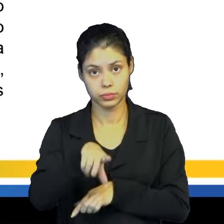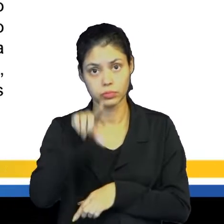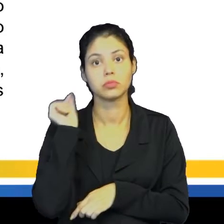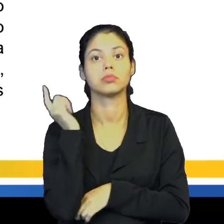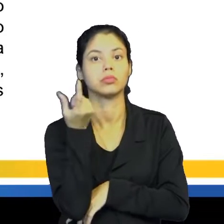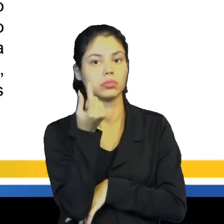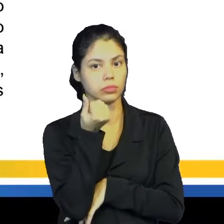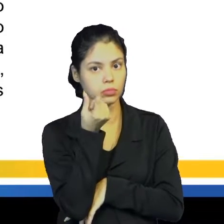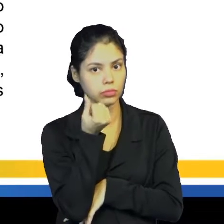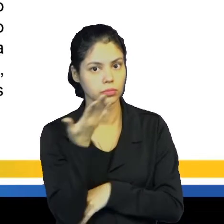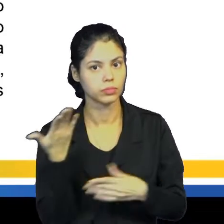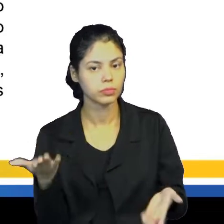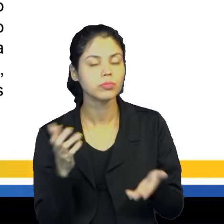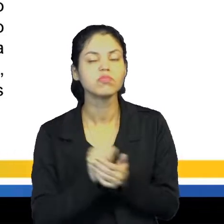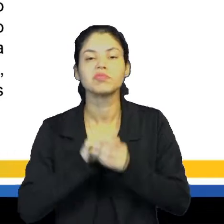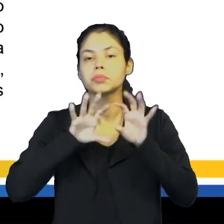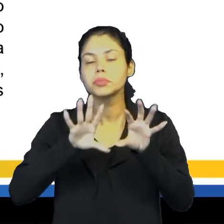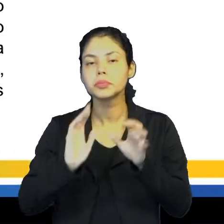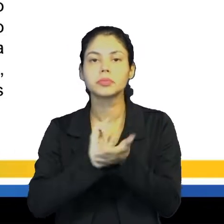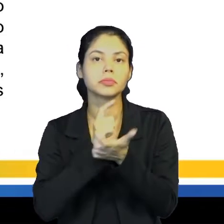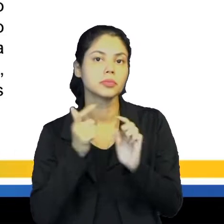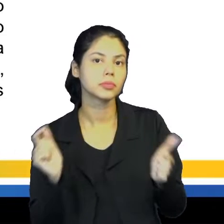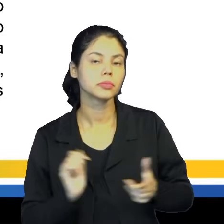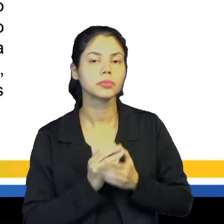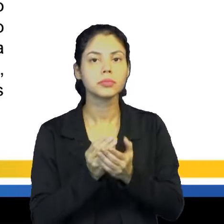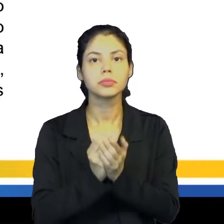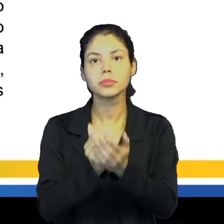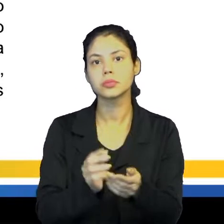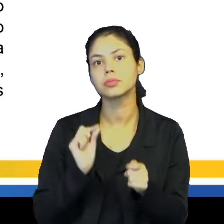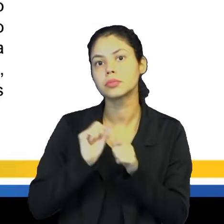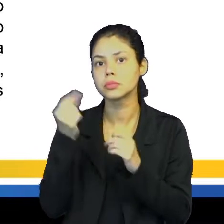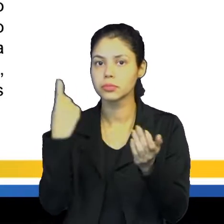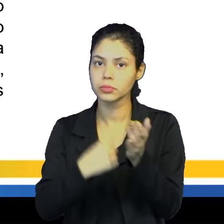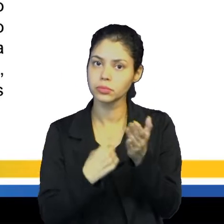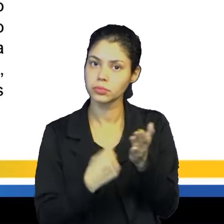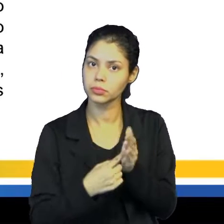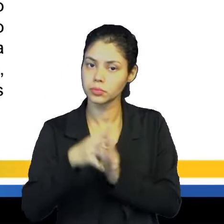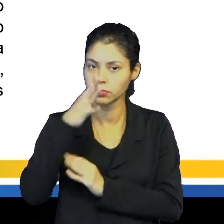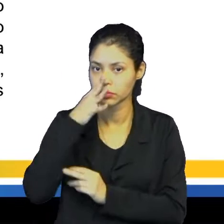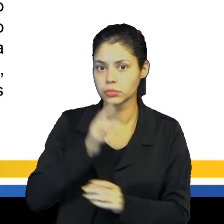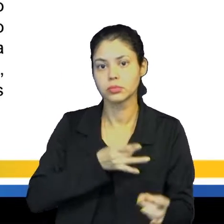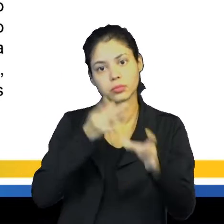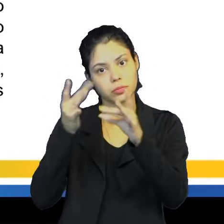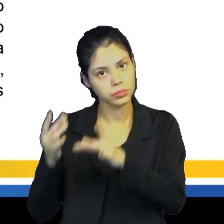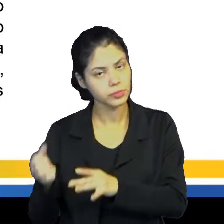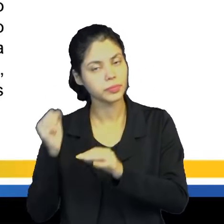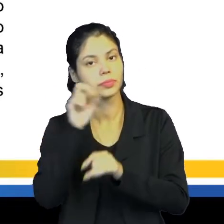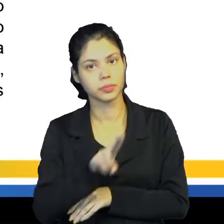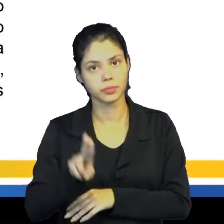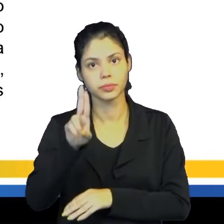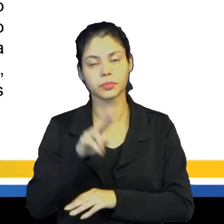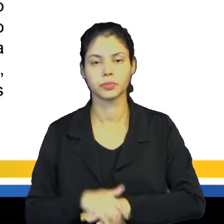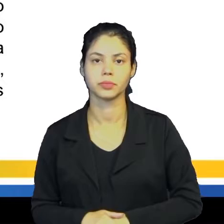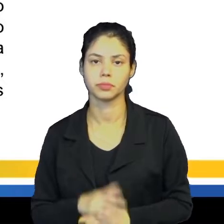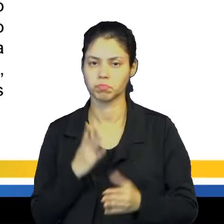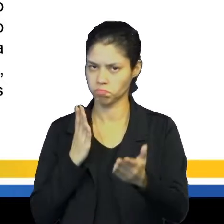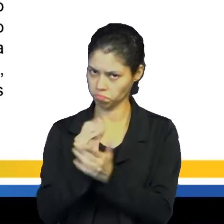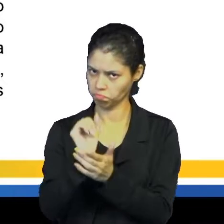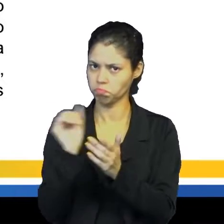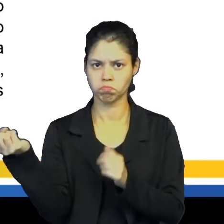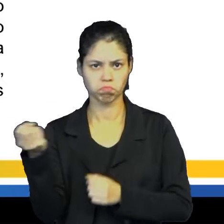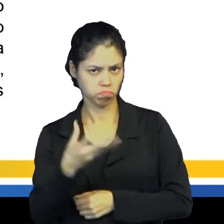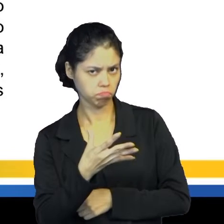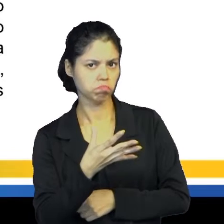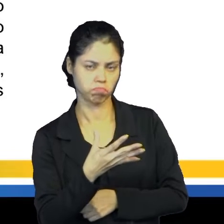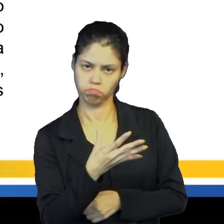de lucro. Sendo assim, as grandes navegações foram realizadas de acordo com os interesses comerciais dos europeus. Eles buscavam